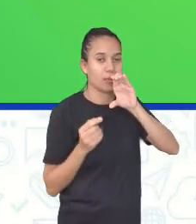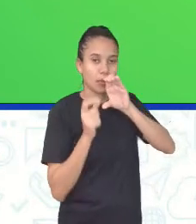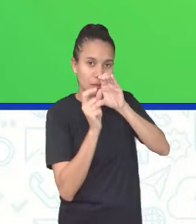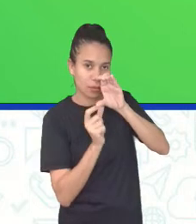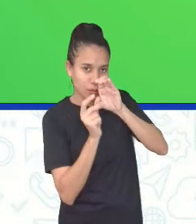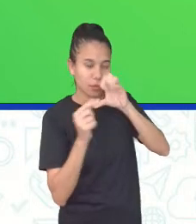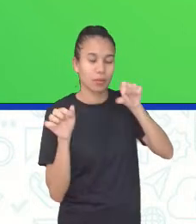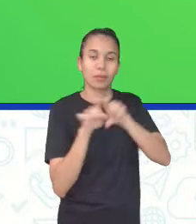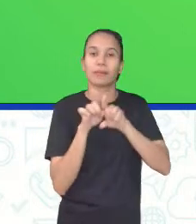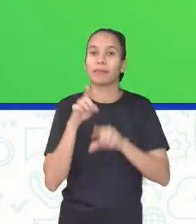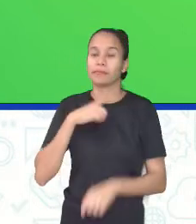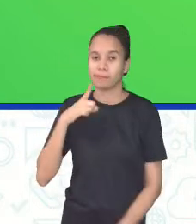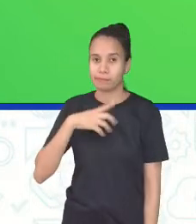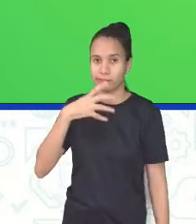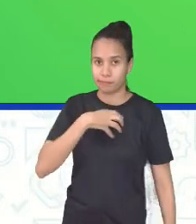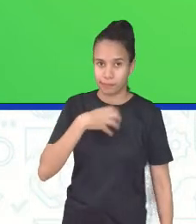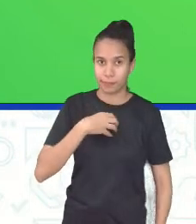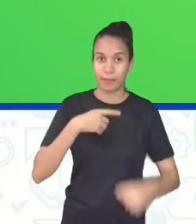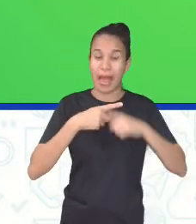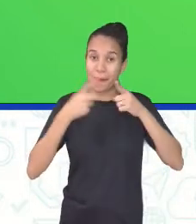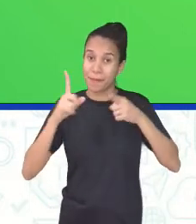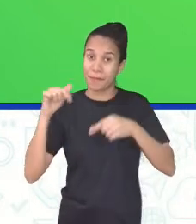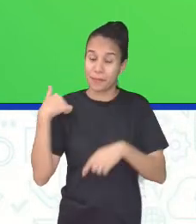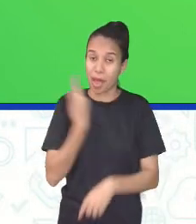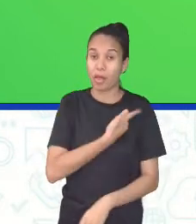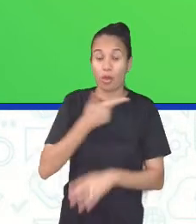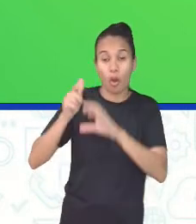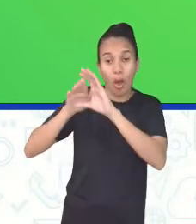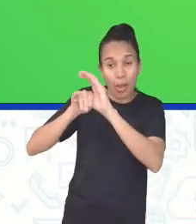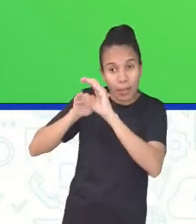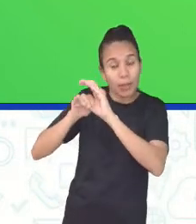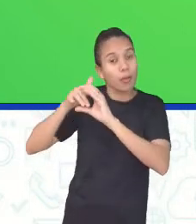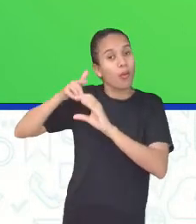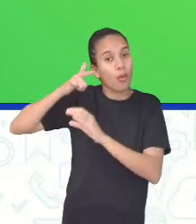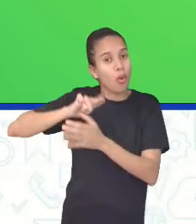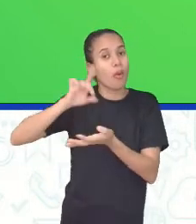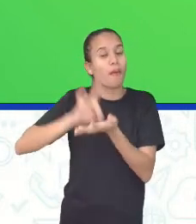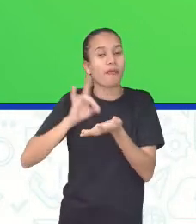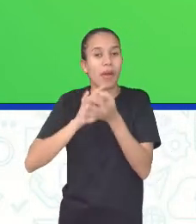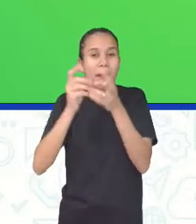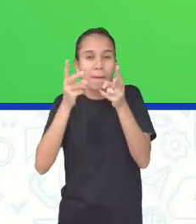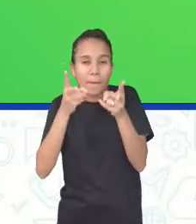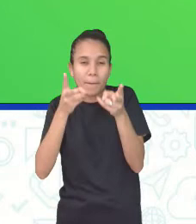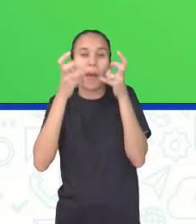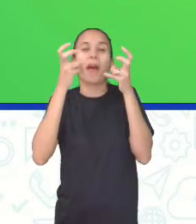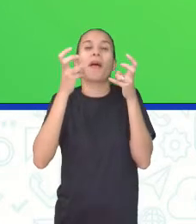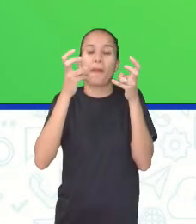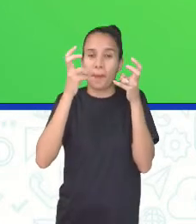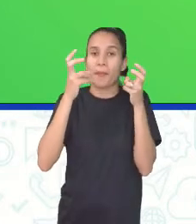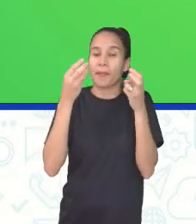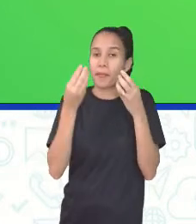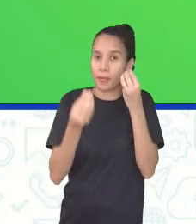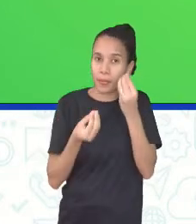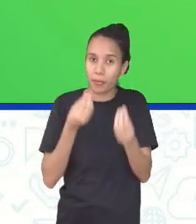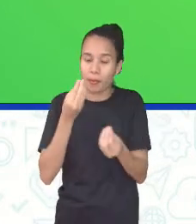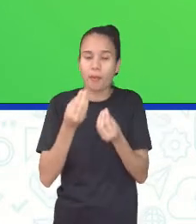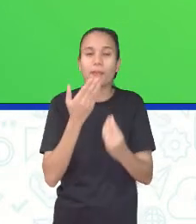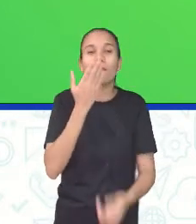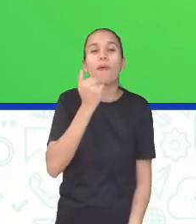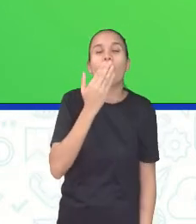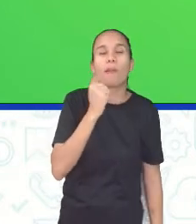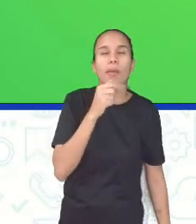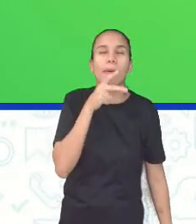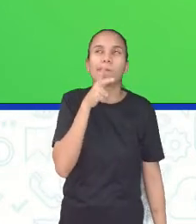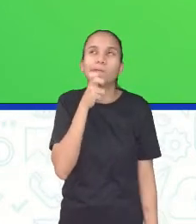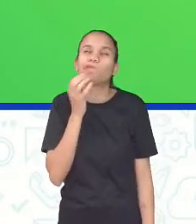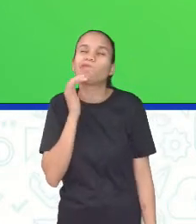tem alguma sensibilidade. Mas é a nossa língua que consegue perceber a questão aí dos alimentos.